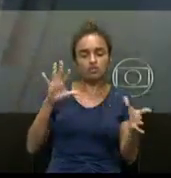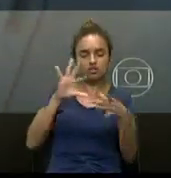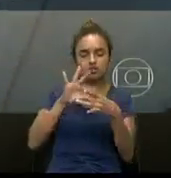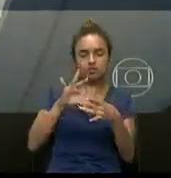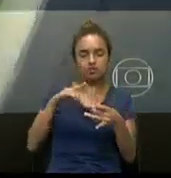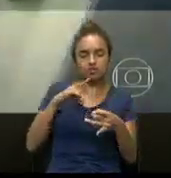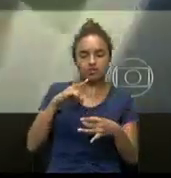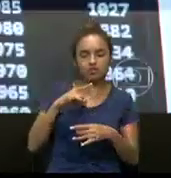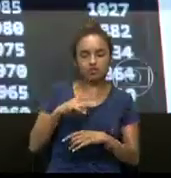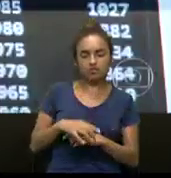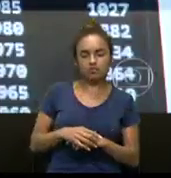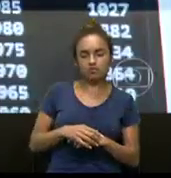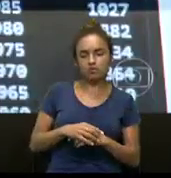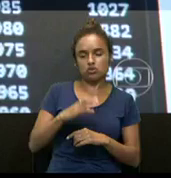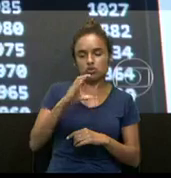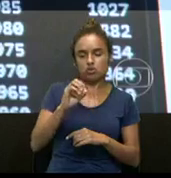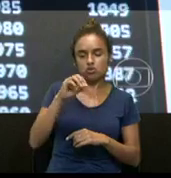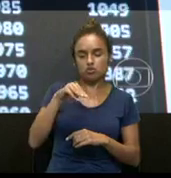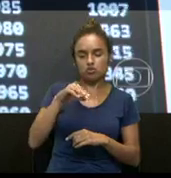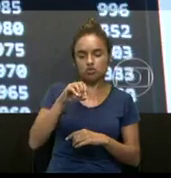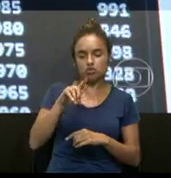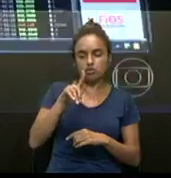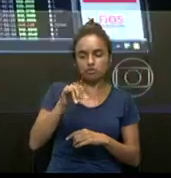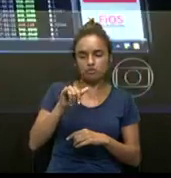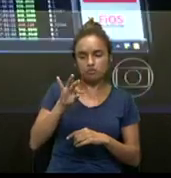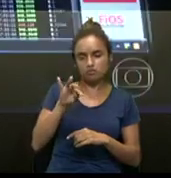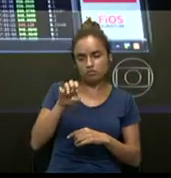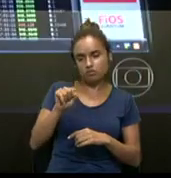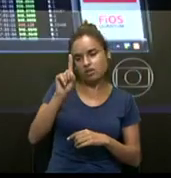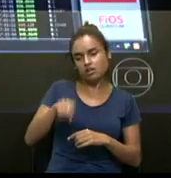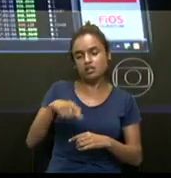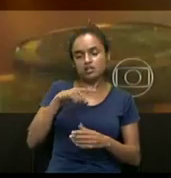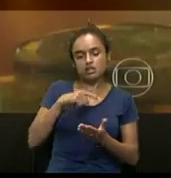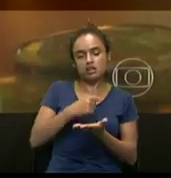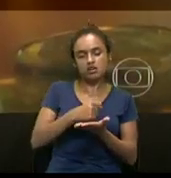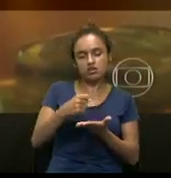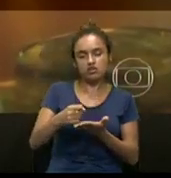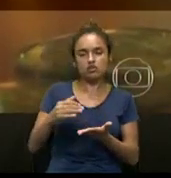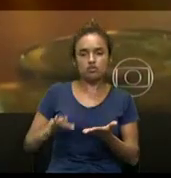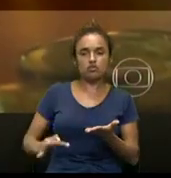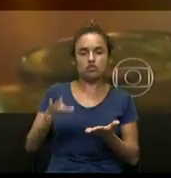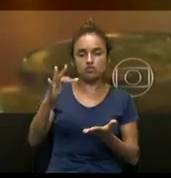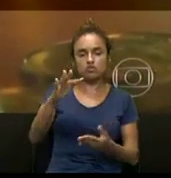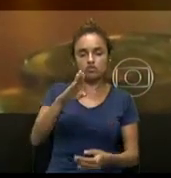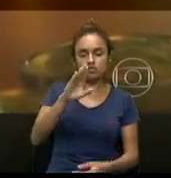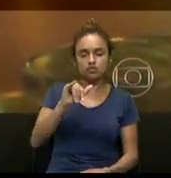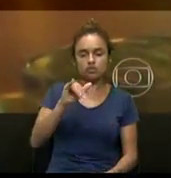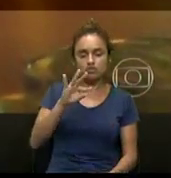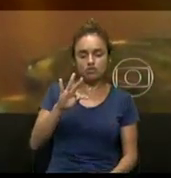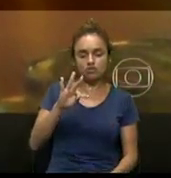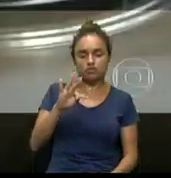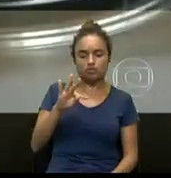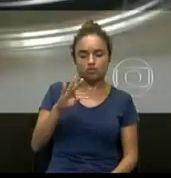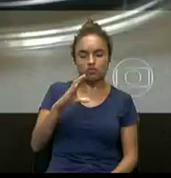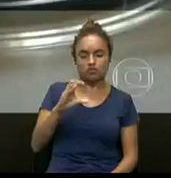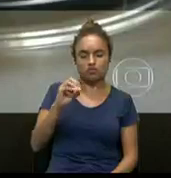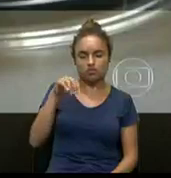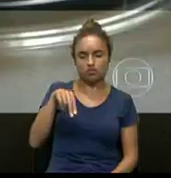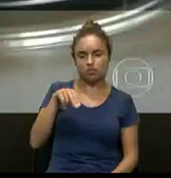Bolsa de Comodities de Chicago vai começar a negociar contratos futuros em bitcoins no próximo dia 18.